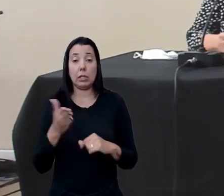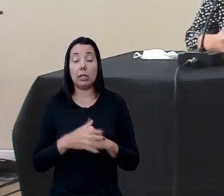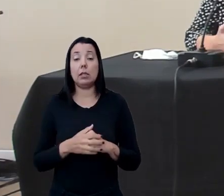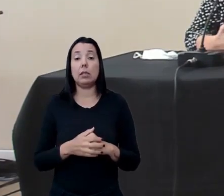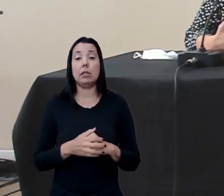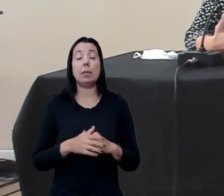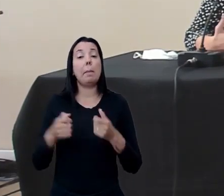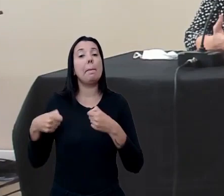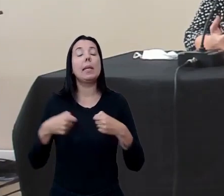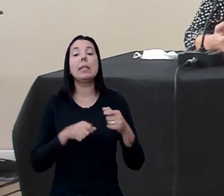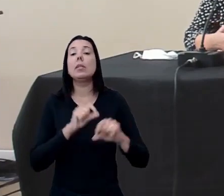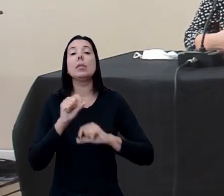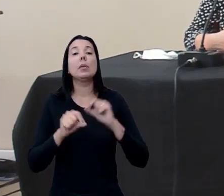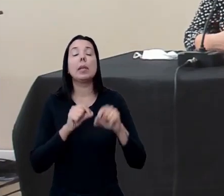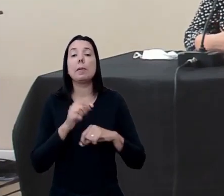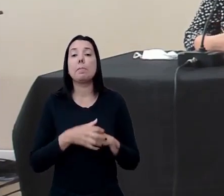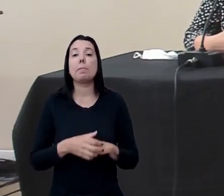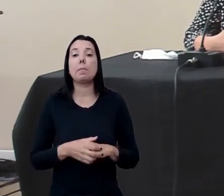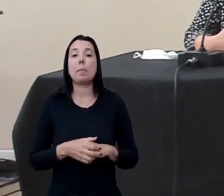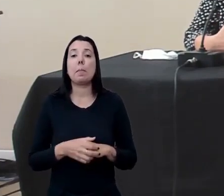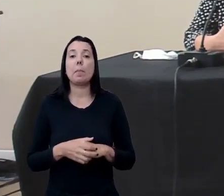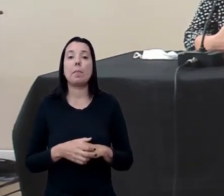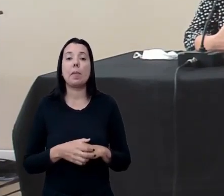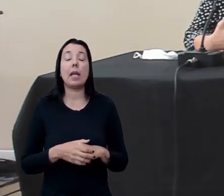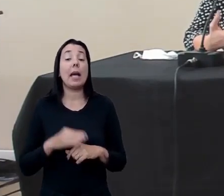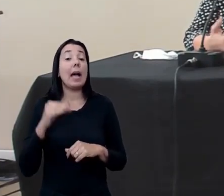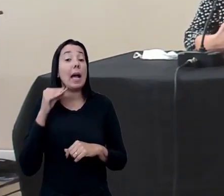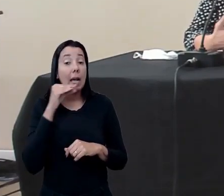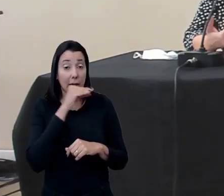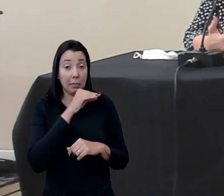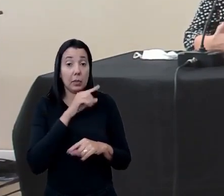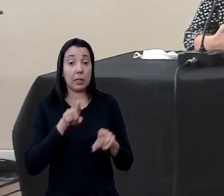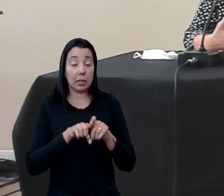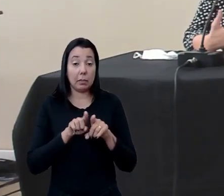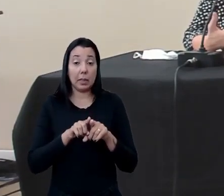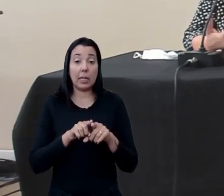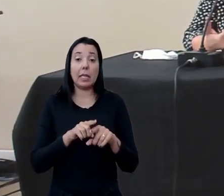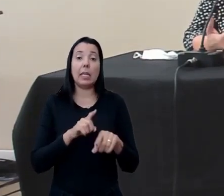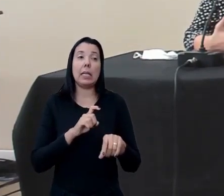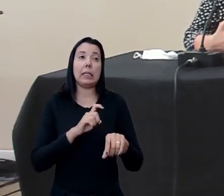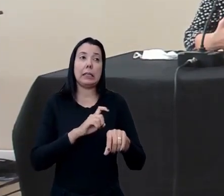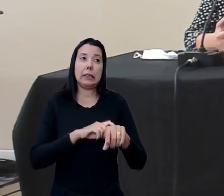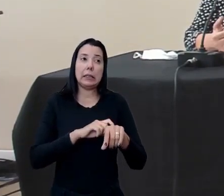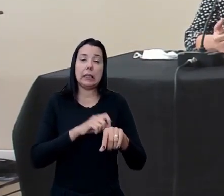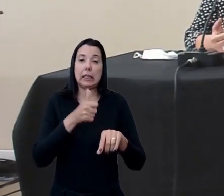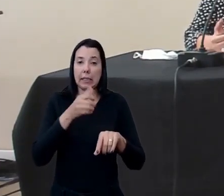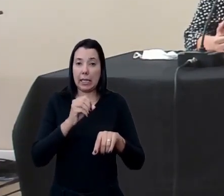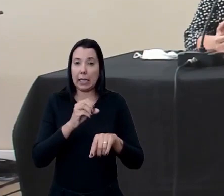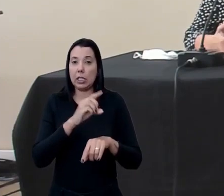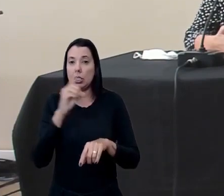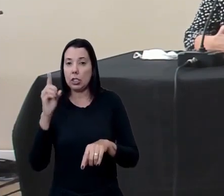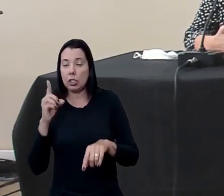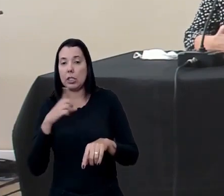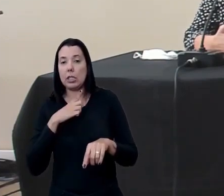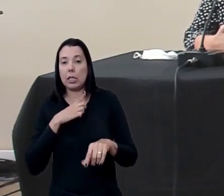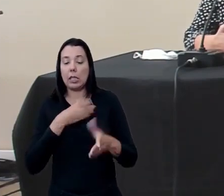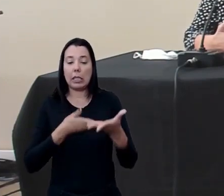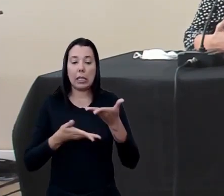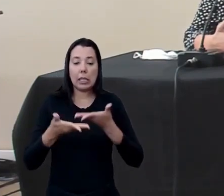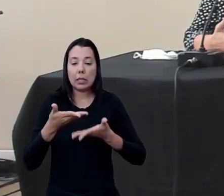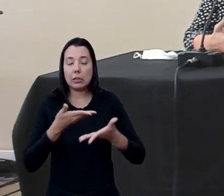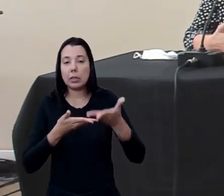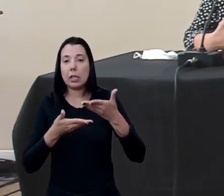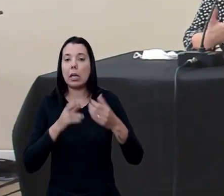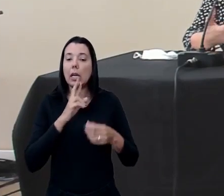precisa ser ágil eu acho que a cada dez dias a gente tem que circular essas